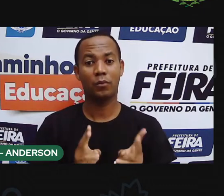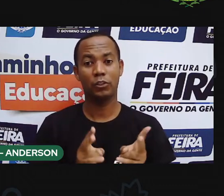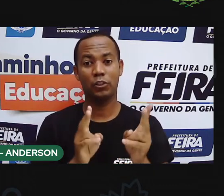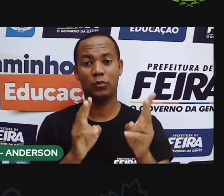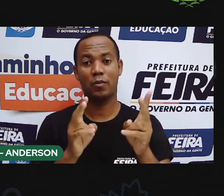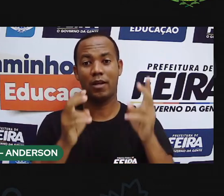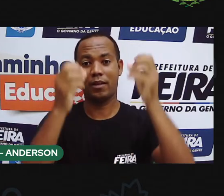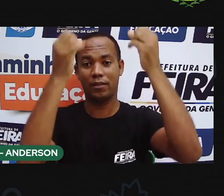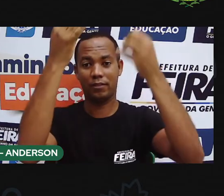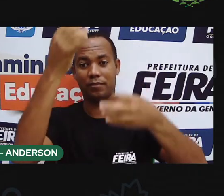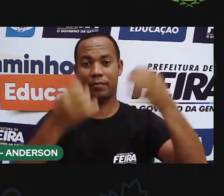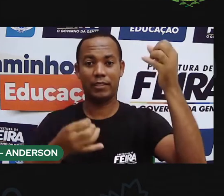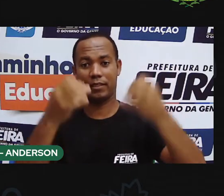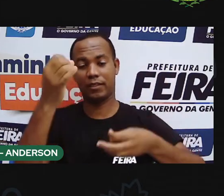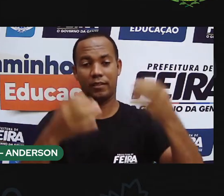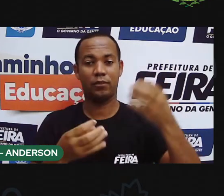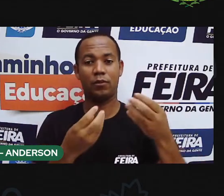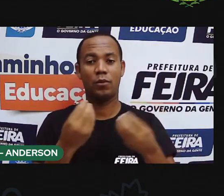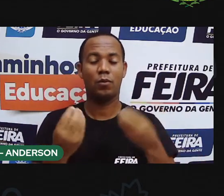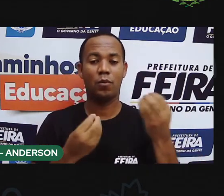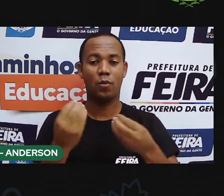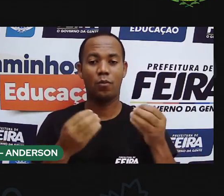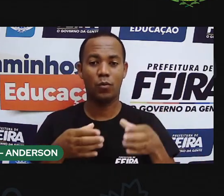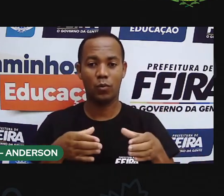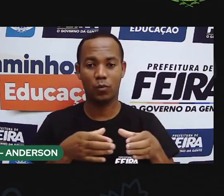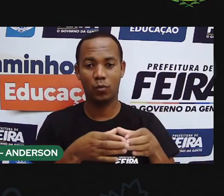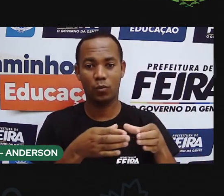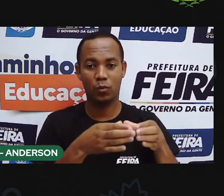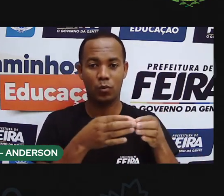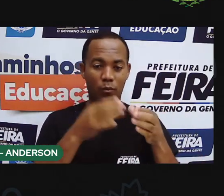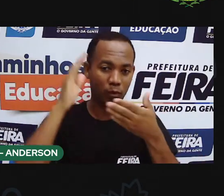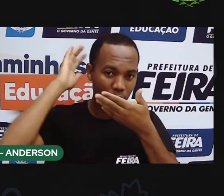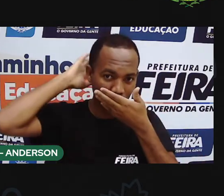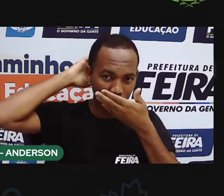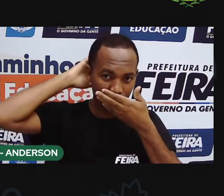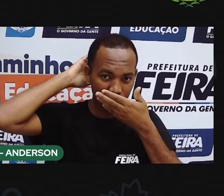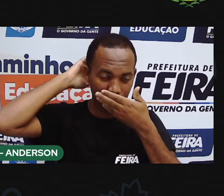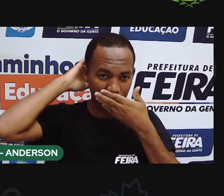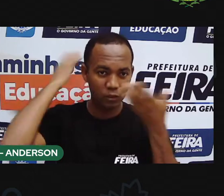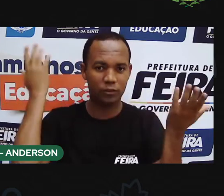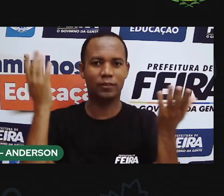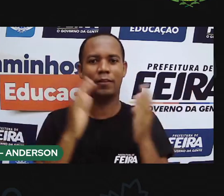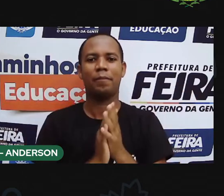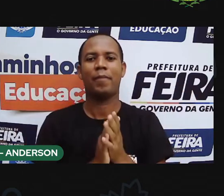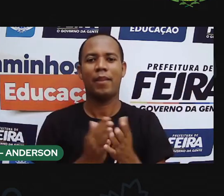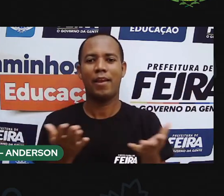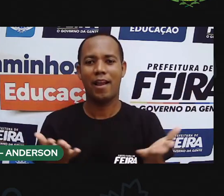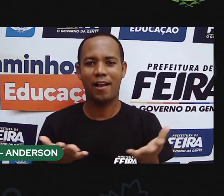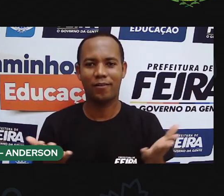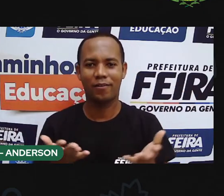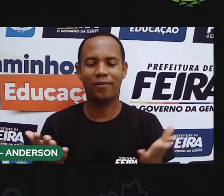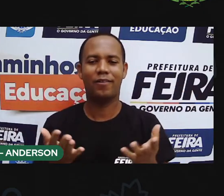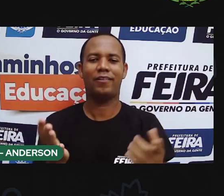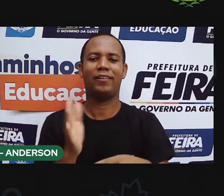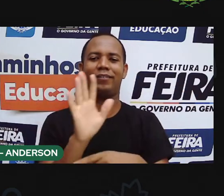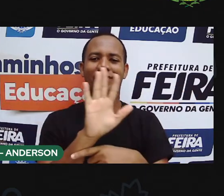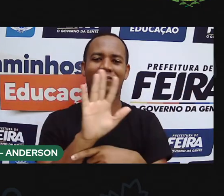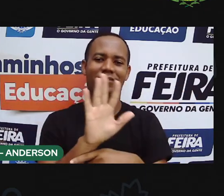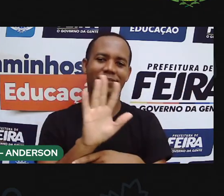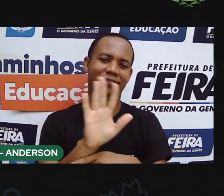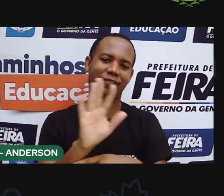assunto sobre os povos indígenas, vamos lá agora para o nosso slide, terceiro ano aí agora,